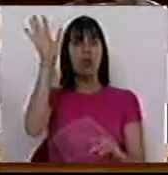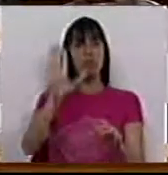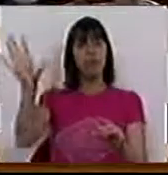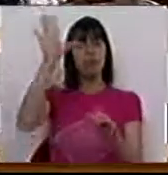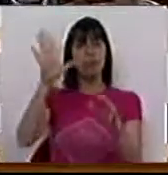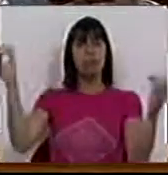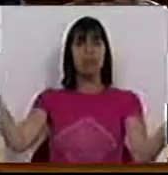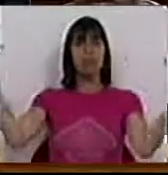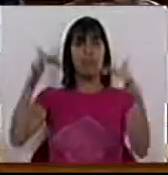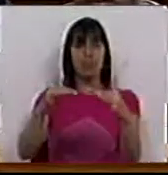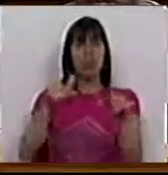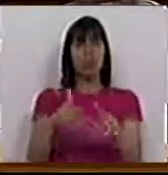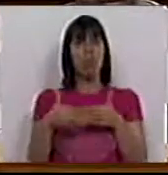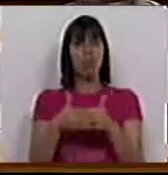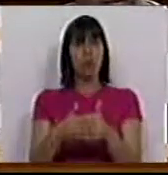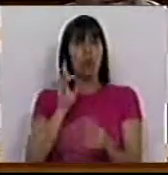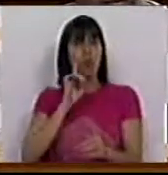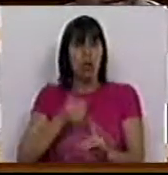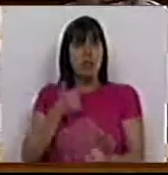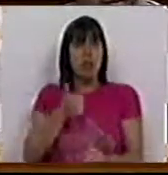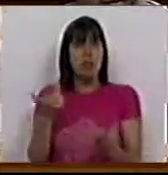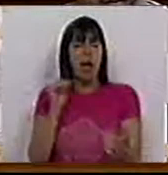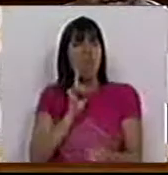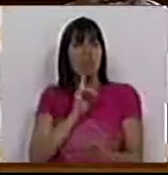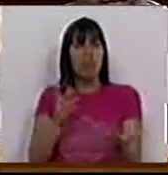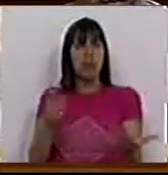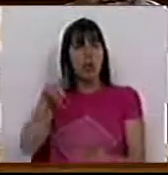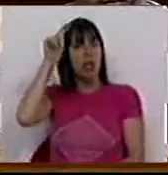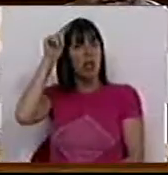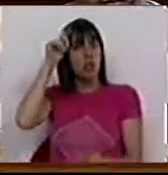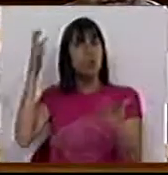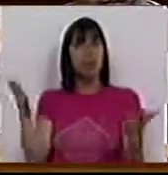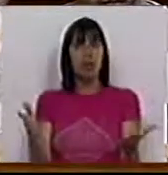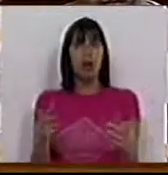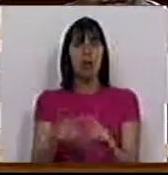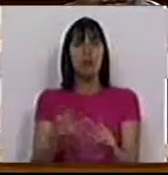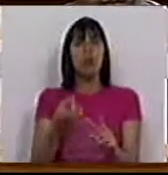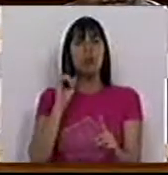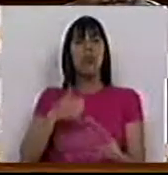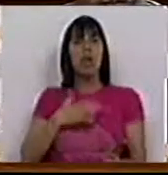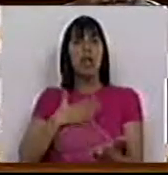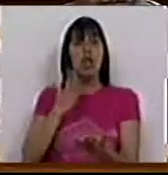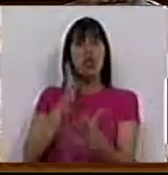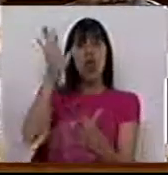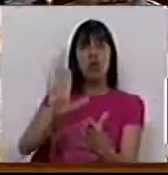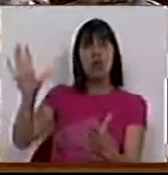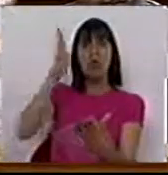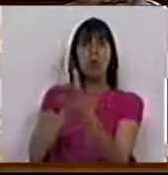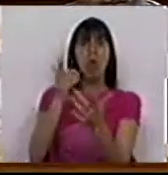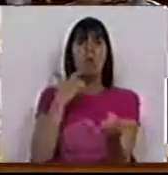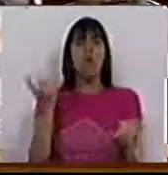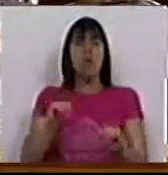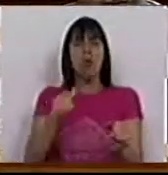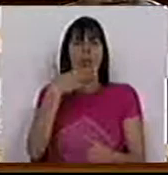processo são atinentes e que são respeitadas, e não só entidades dorienses. Ninguém